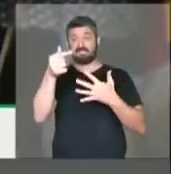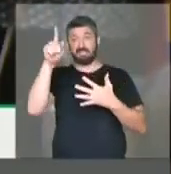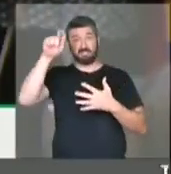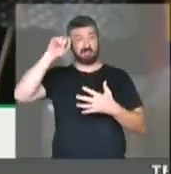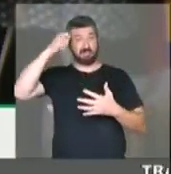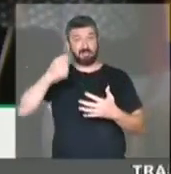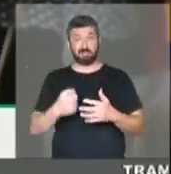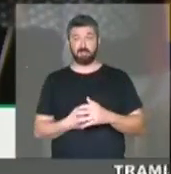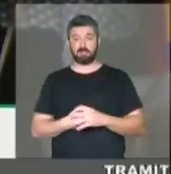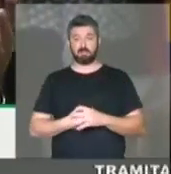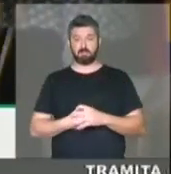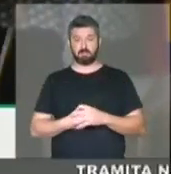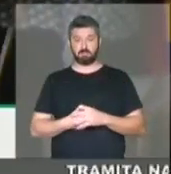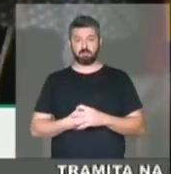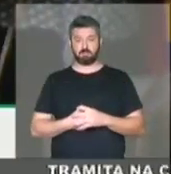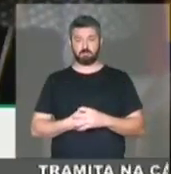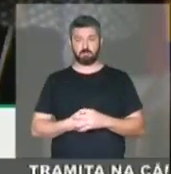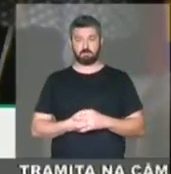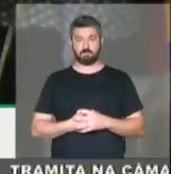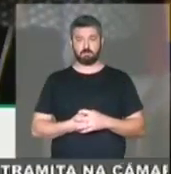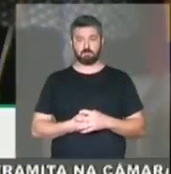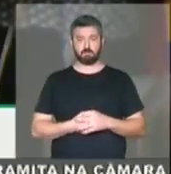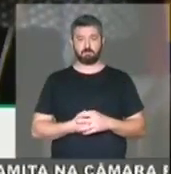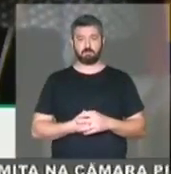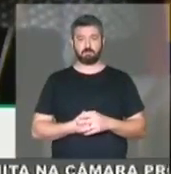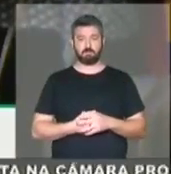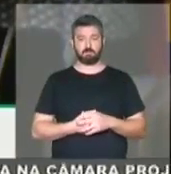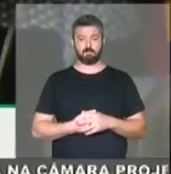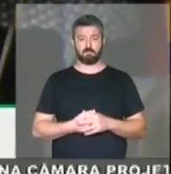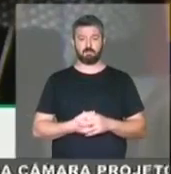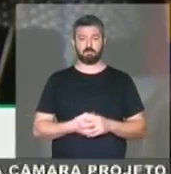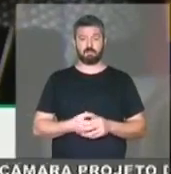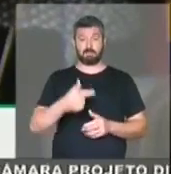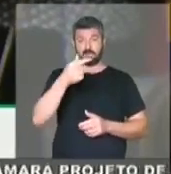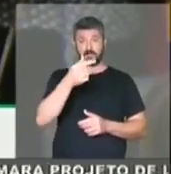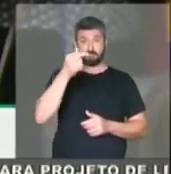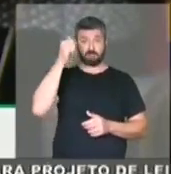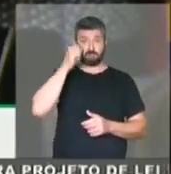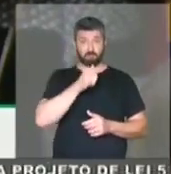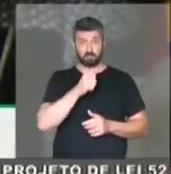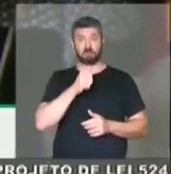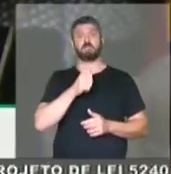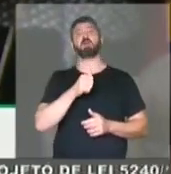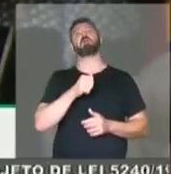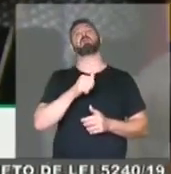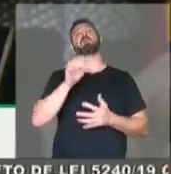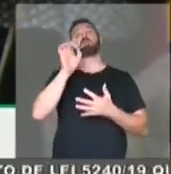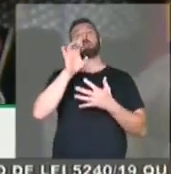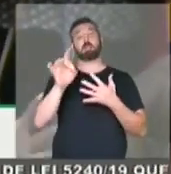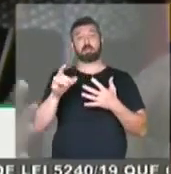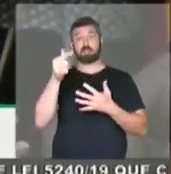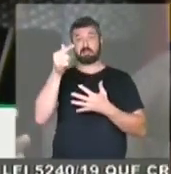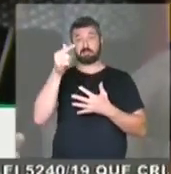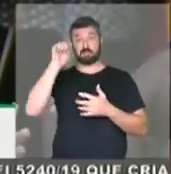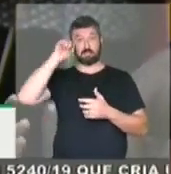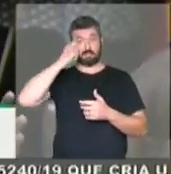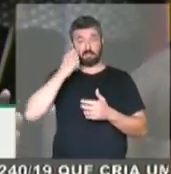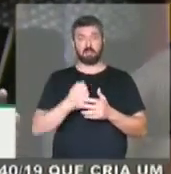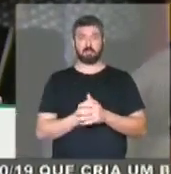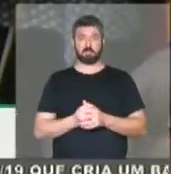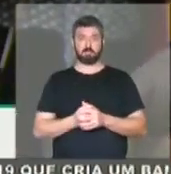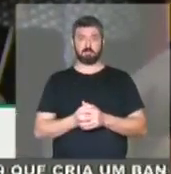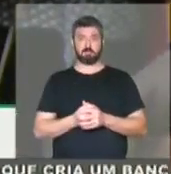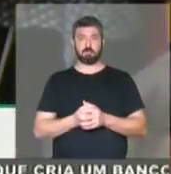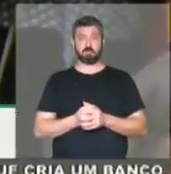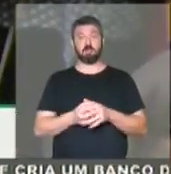negras.